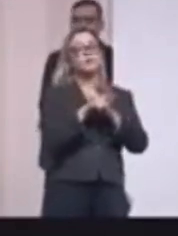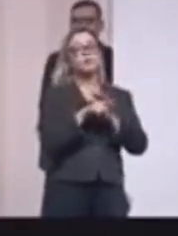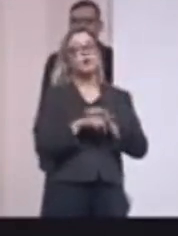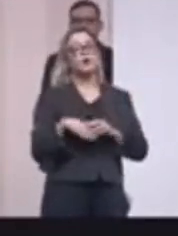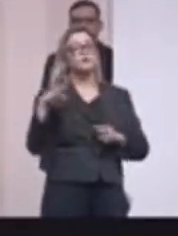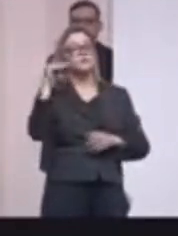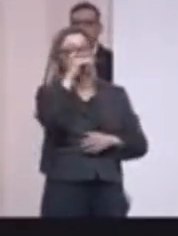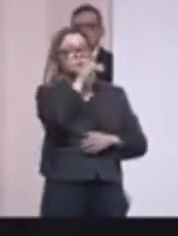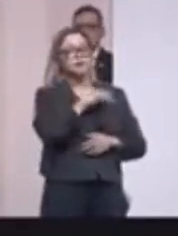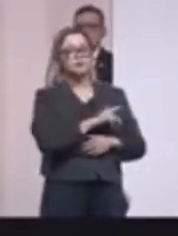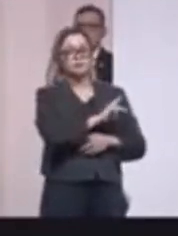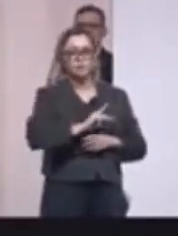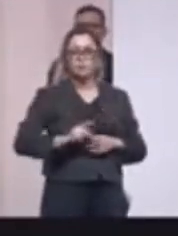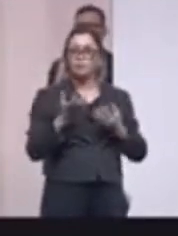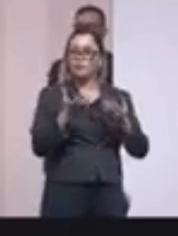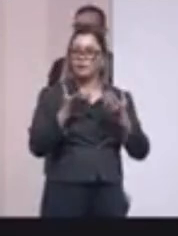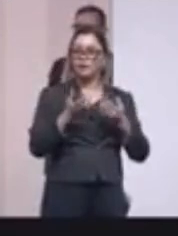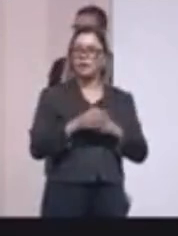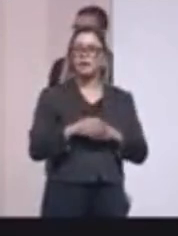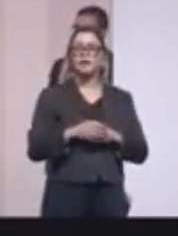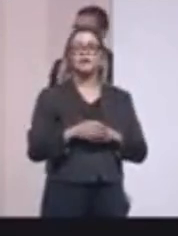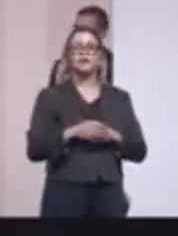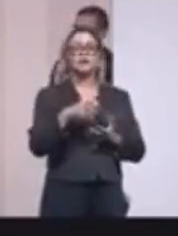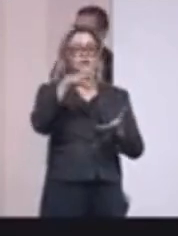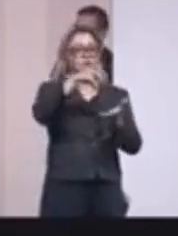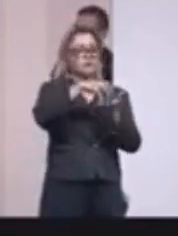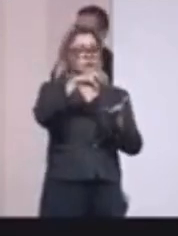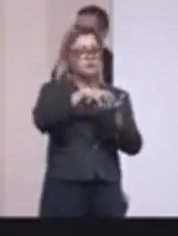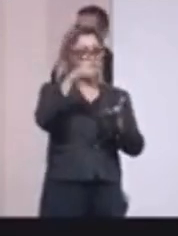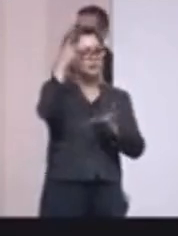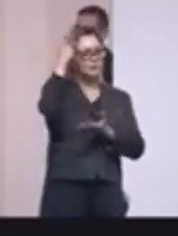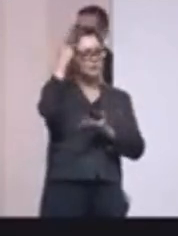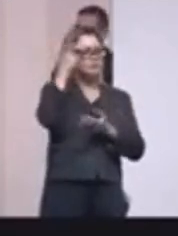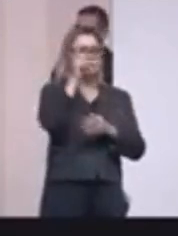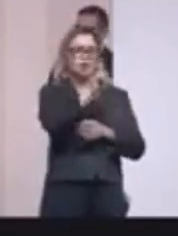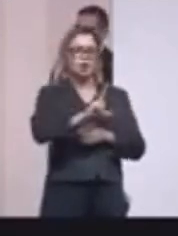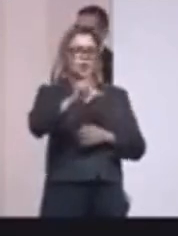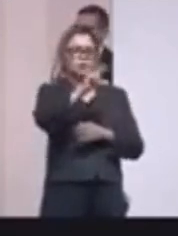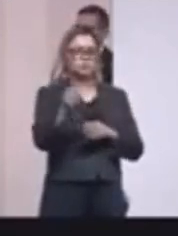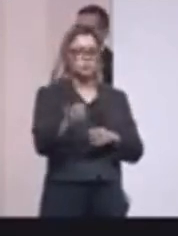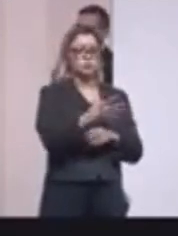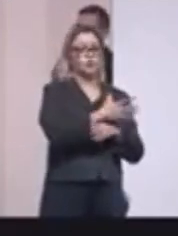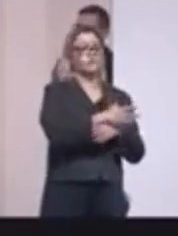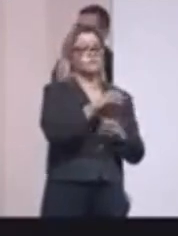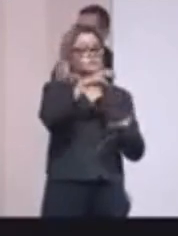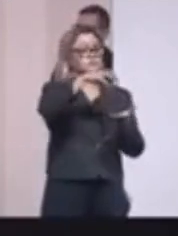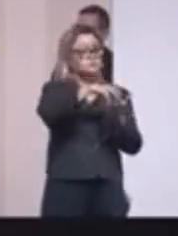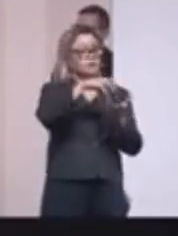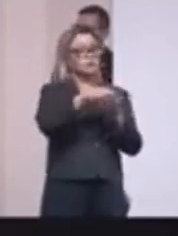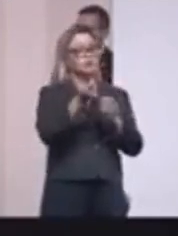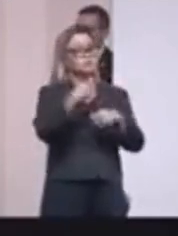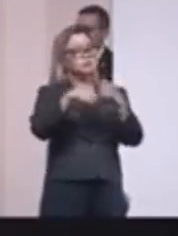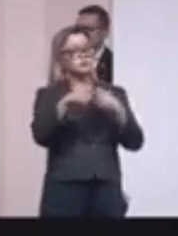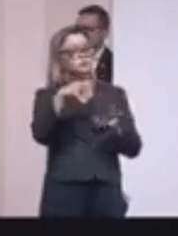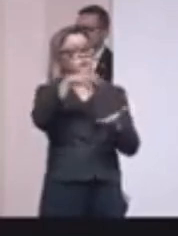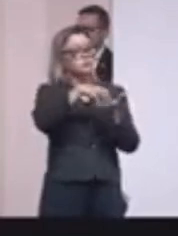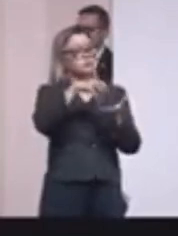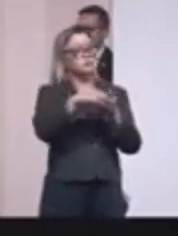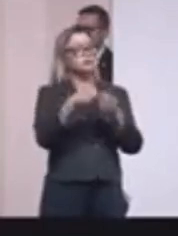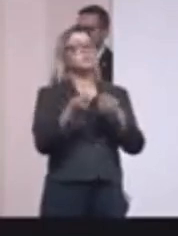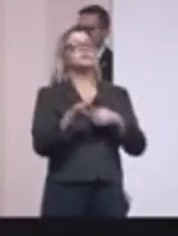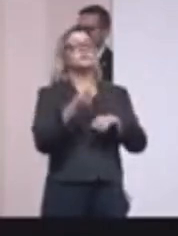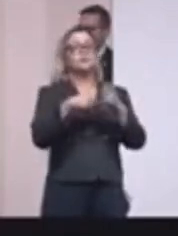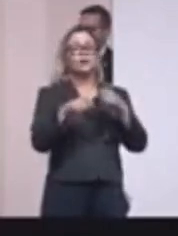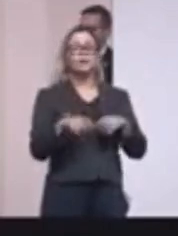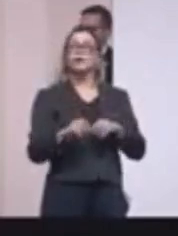servidores públicos que a gente quer estabelecer no centro, e isso tem tudo a ver com a lógica do novo centro administrativo no centro de São Paulo que virá,